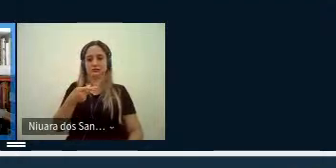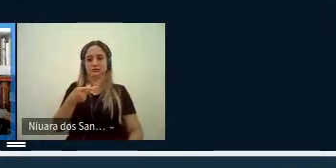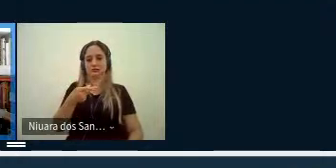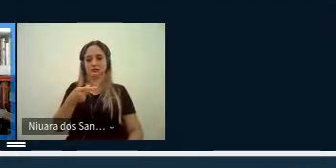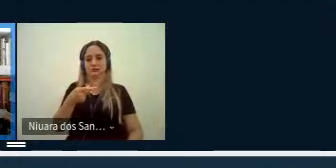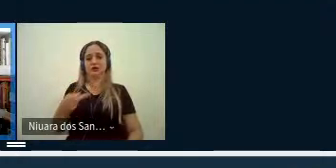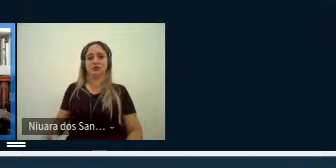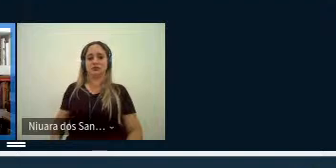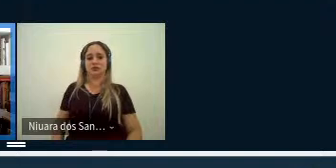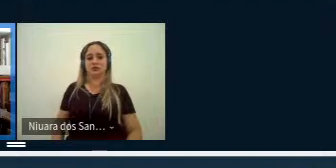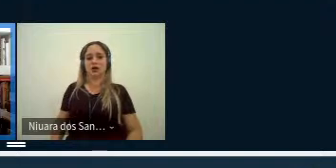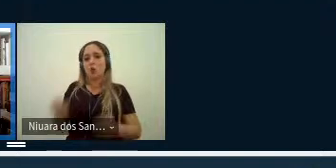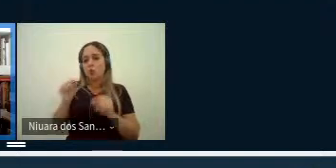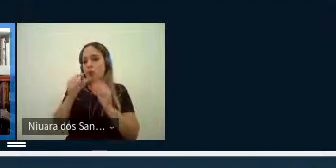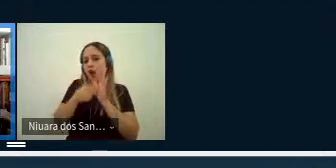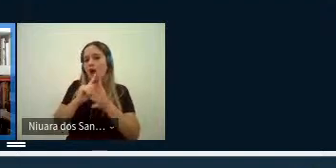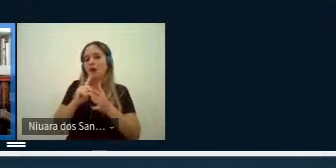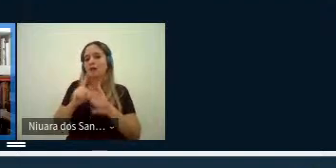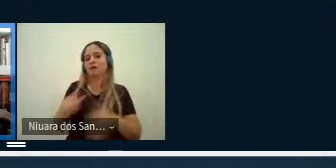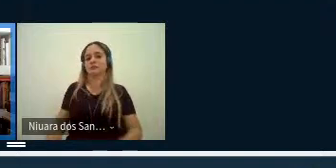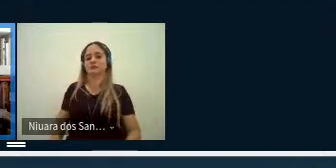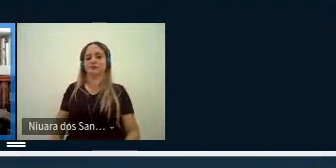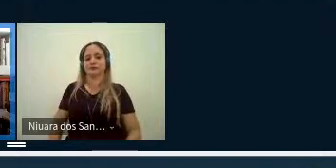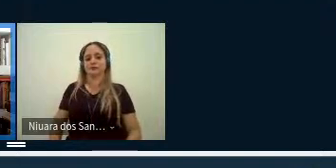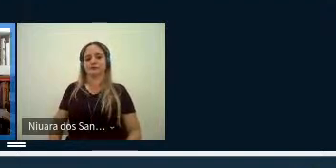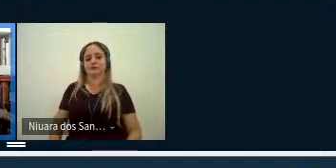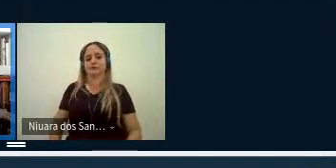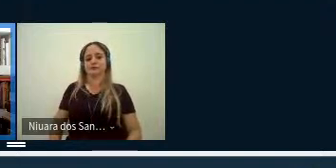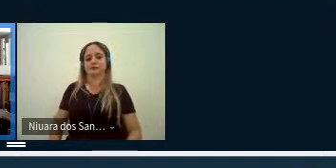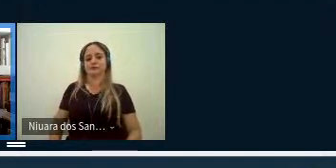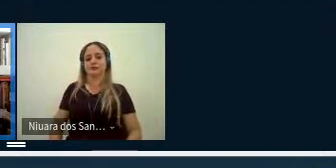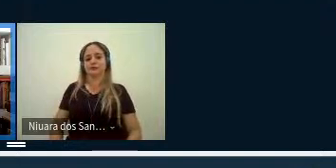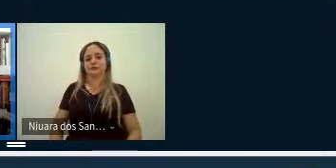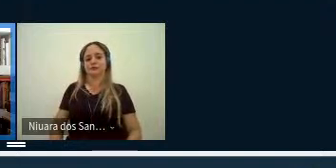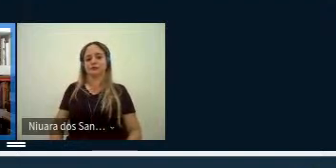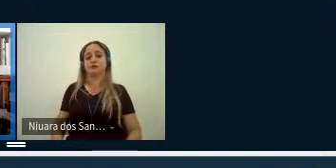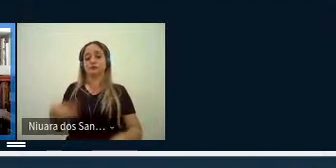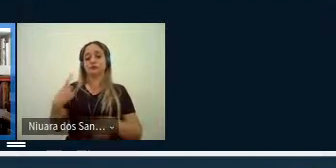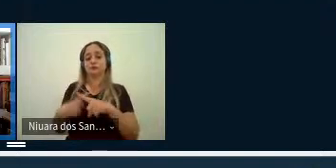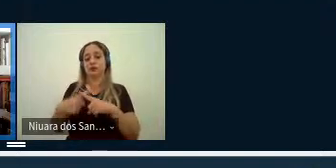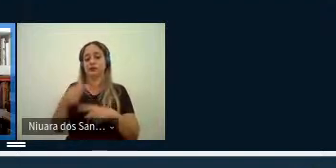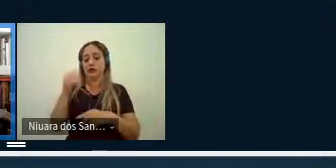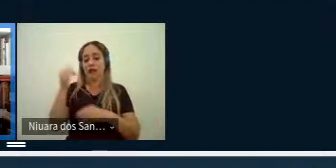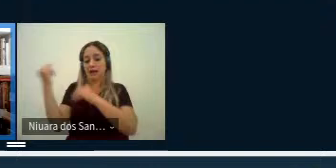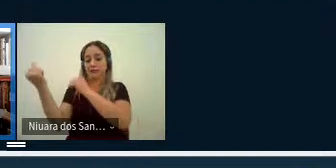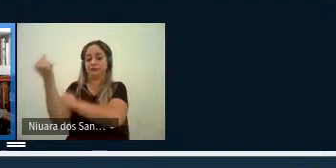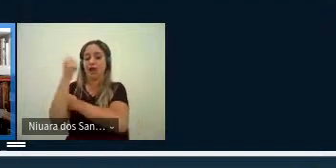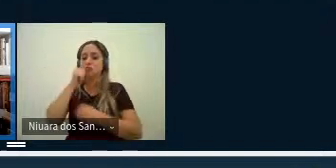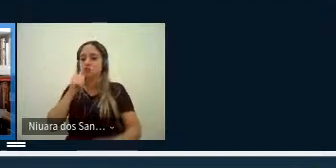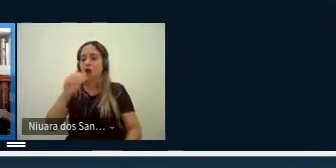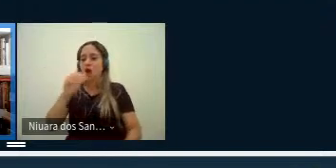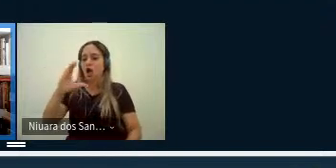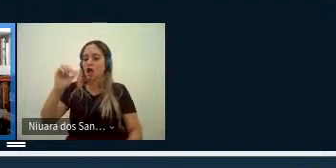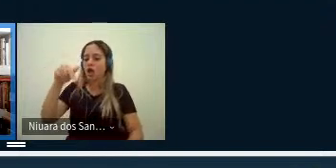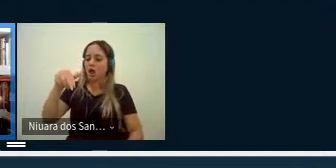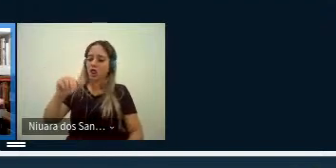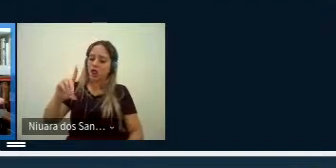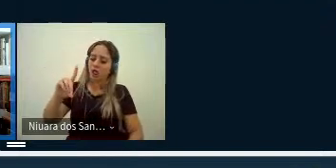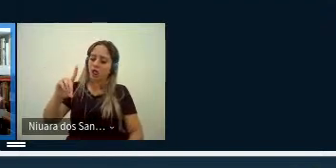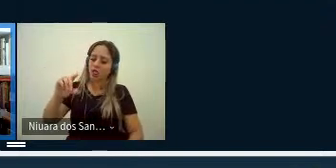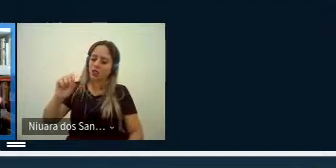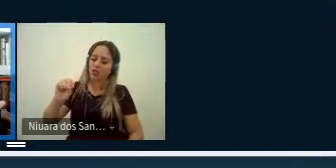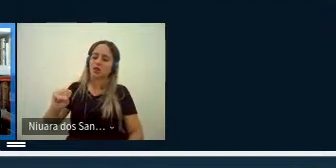um pouquinho antes essa uma das razões para as quais as feministas canadenses e os seus pressupostos